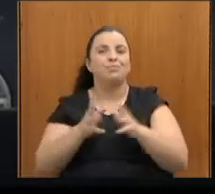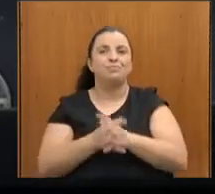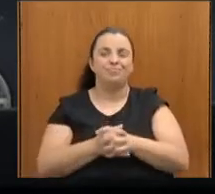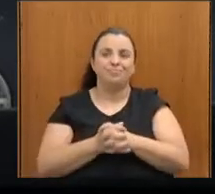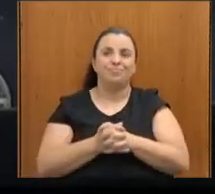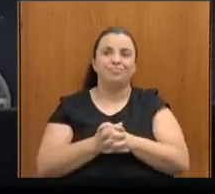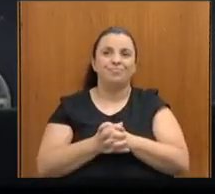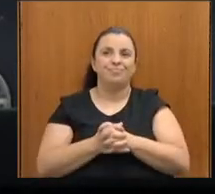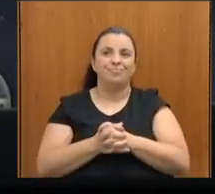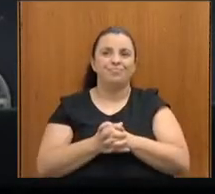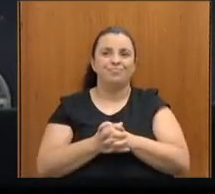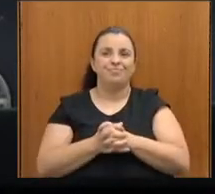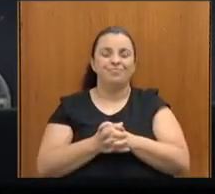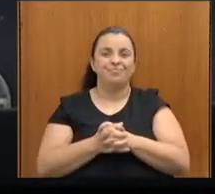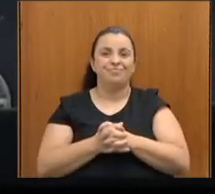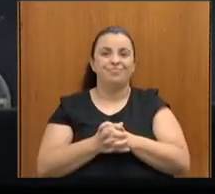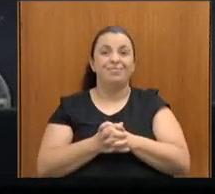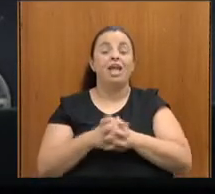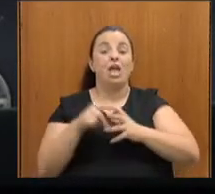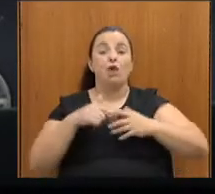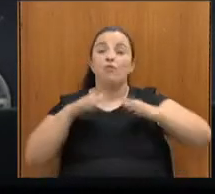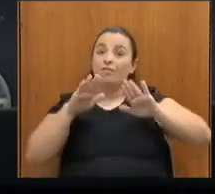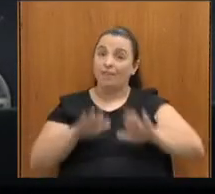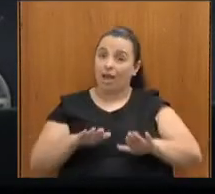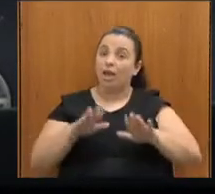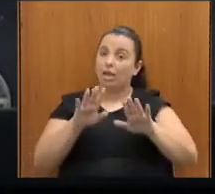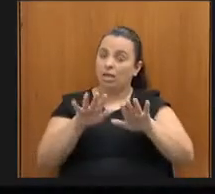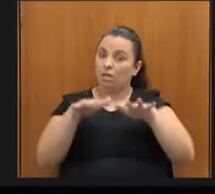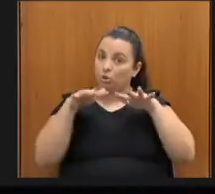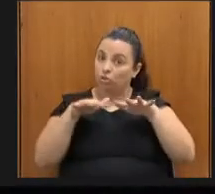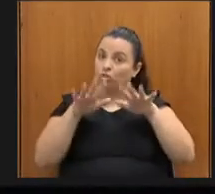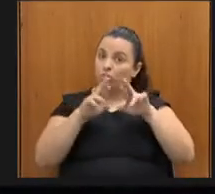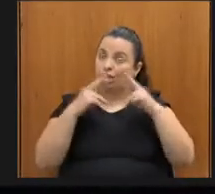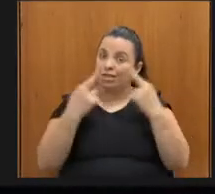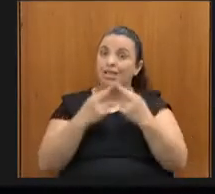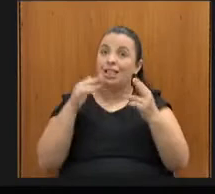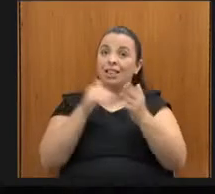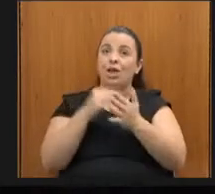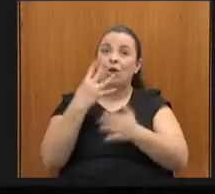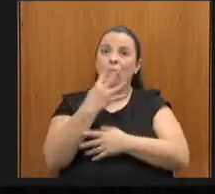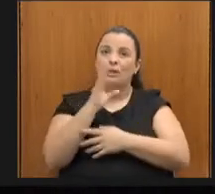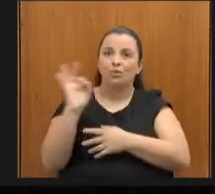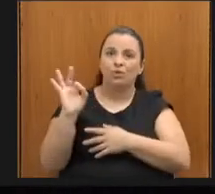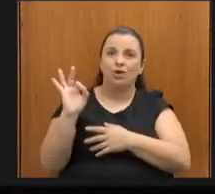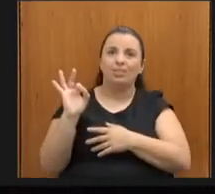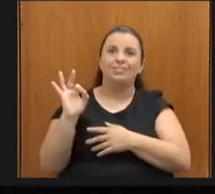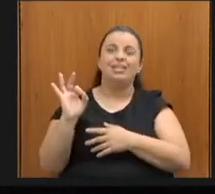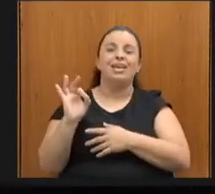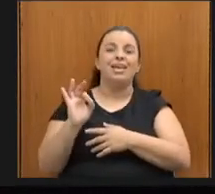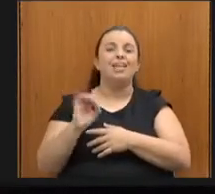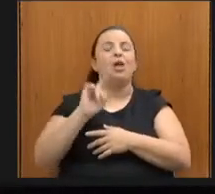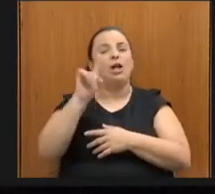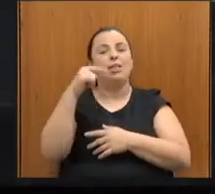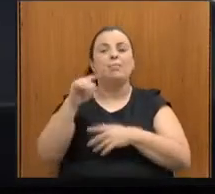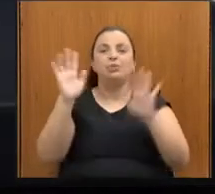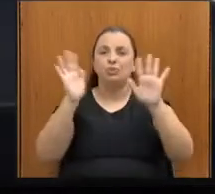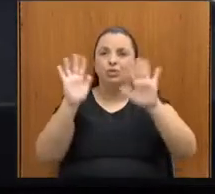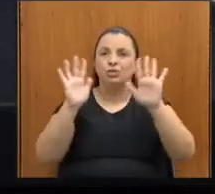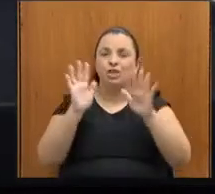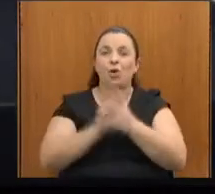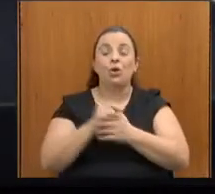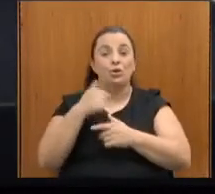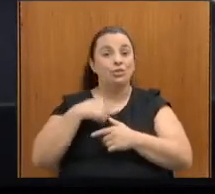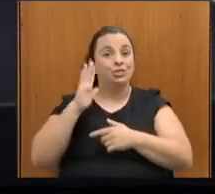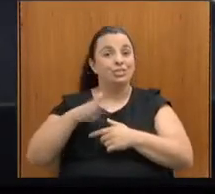Pois vamos ficar até as quatro horas, aí é hora de buzinar aqui e eu dou tchau para vocês e saem, está bom? Está ok. Já estou com a mala